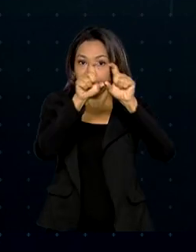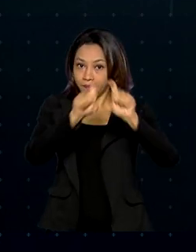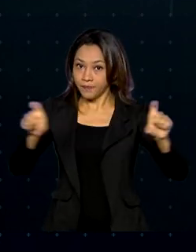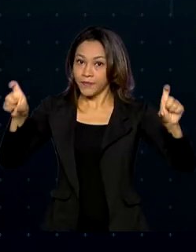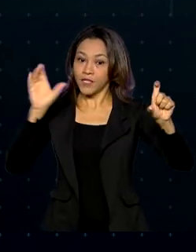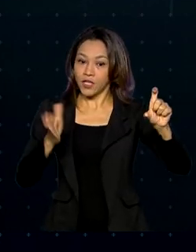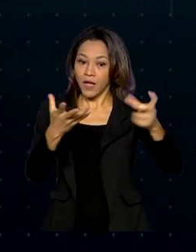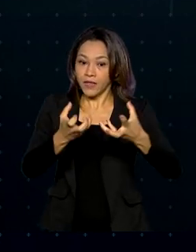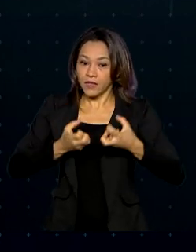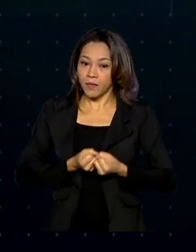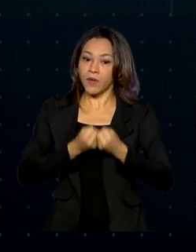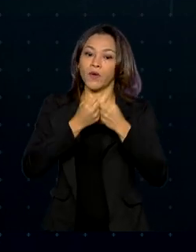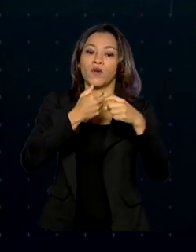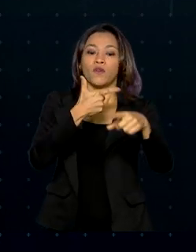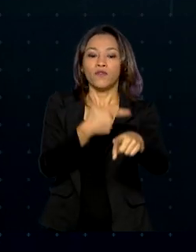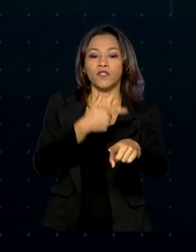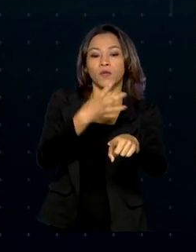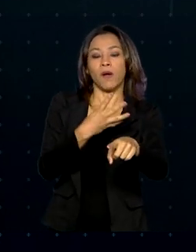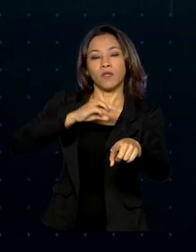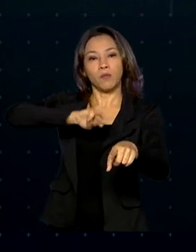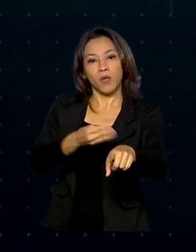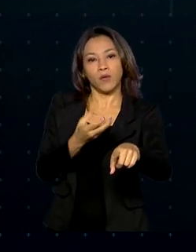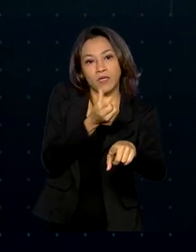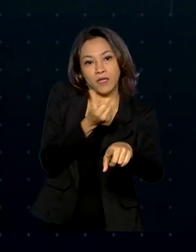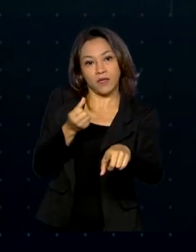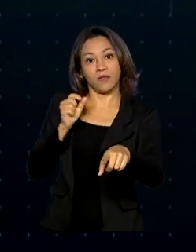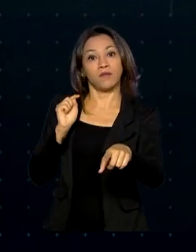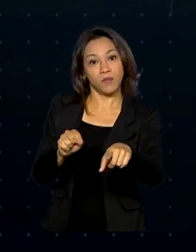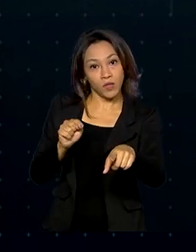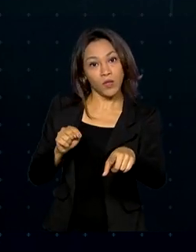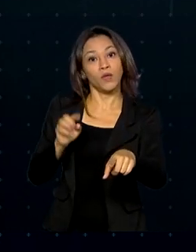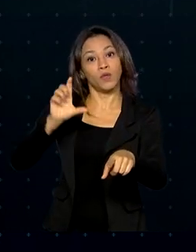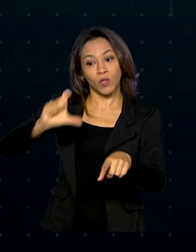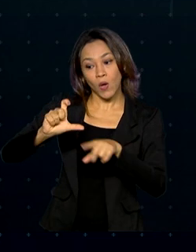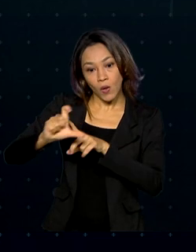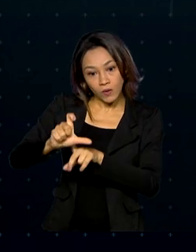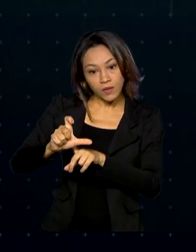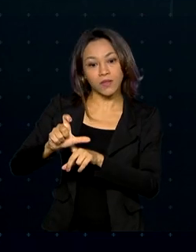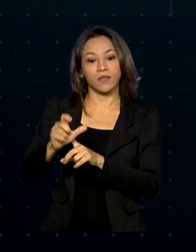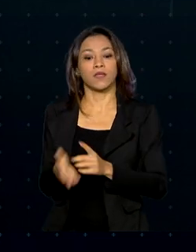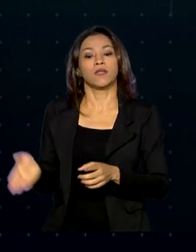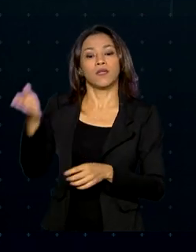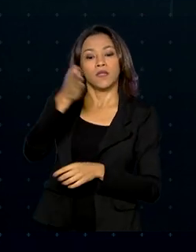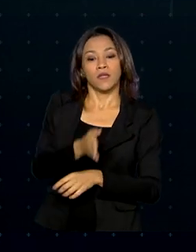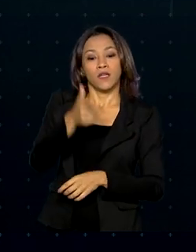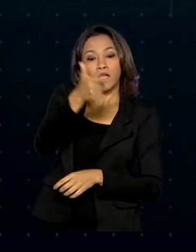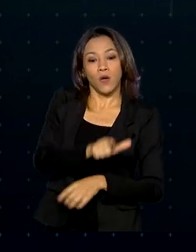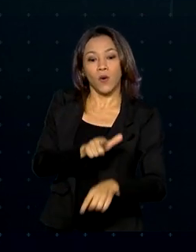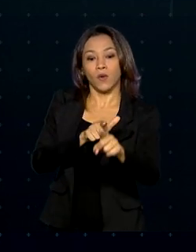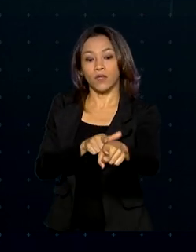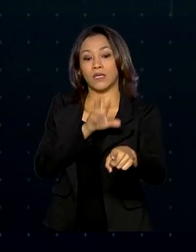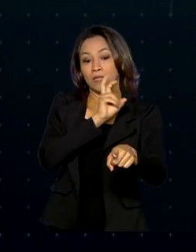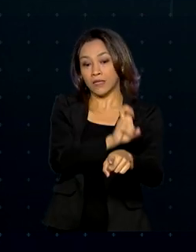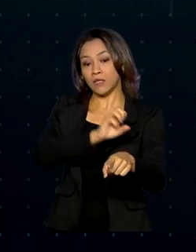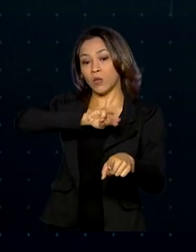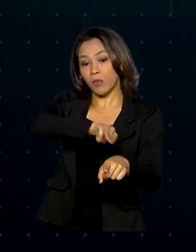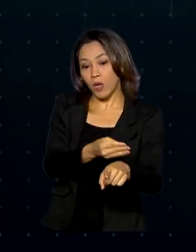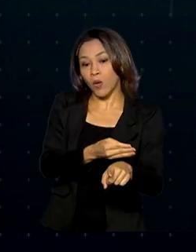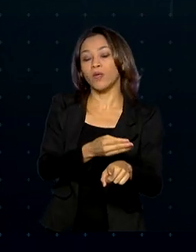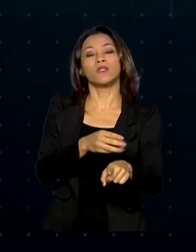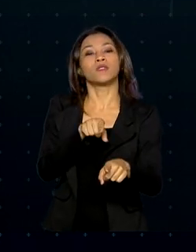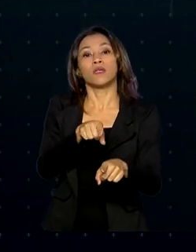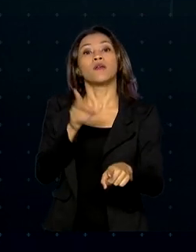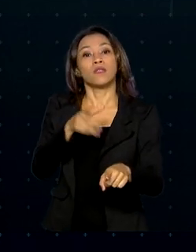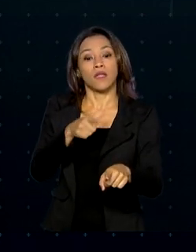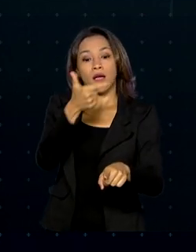recebeu 24 milhões e 600 mil doses da vacina Coronavac e outras 5 milhões de doses da vacina de